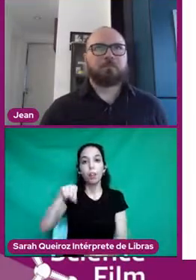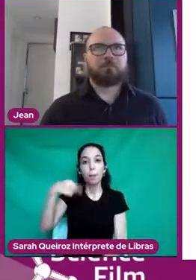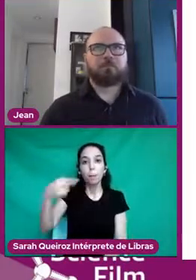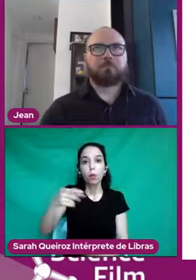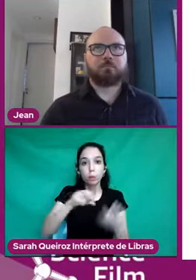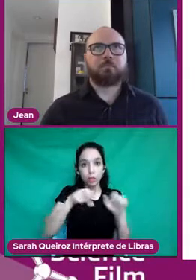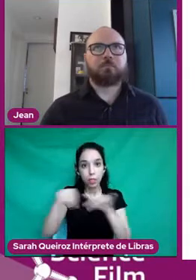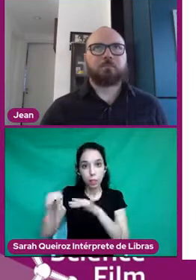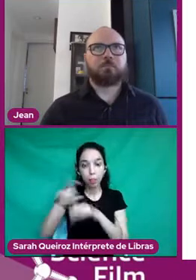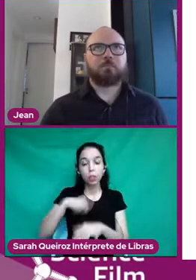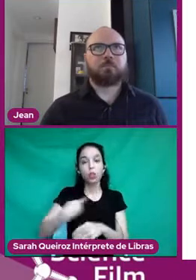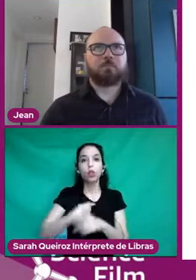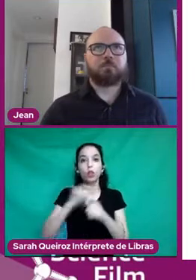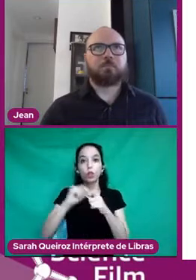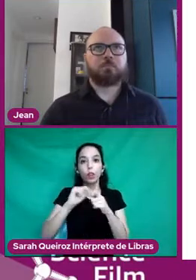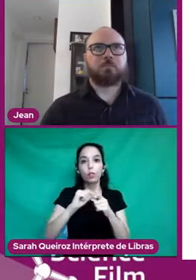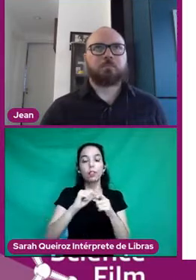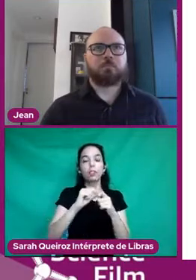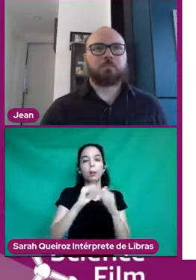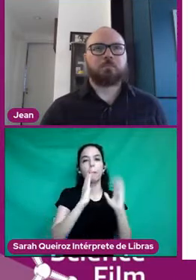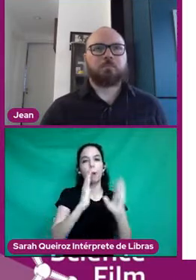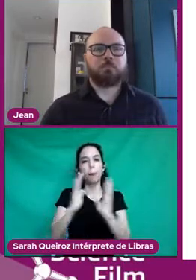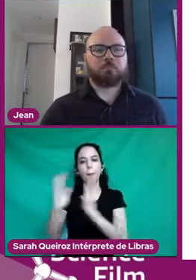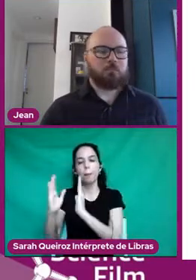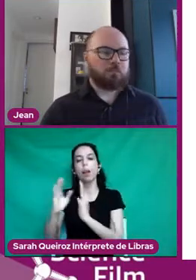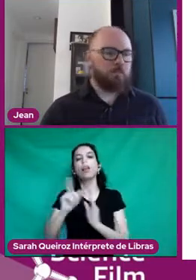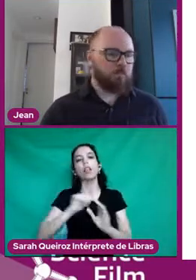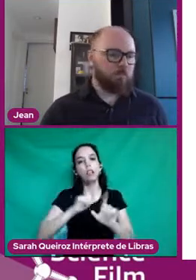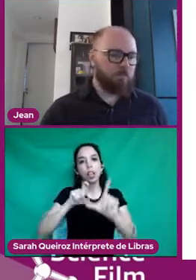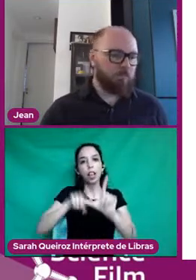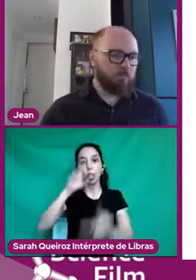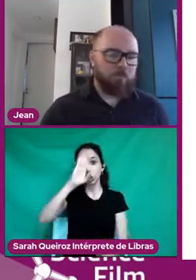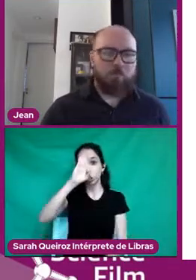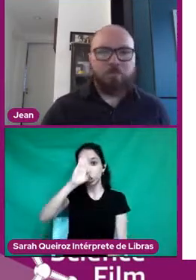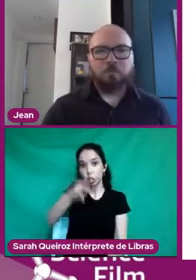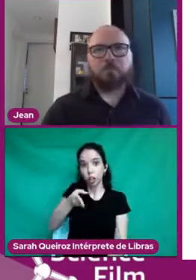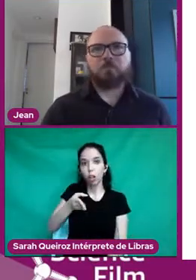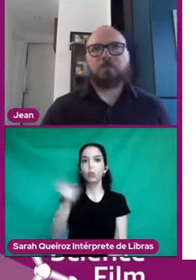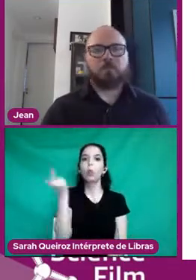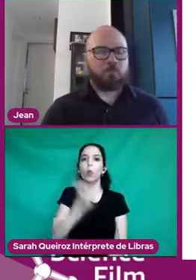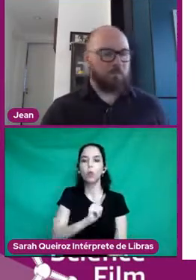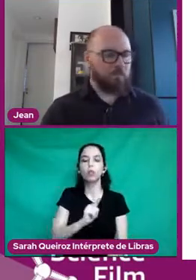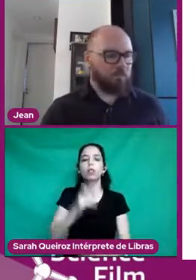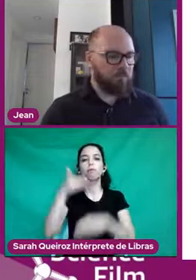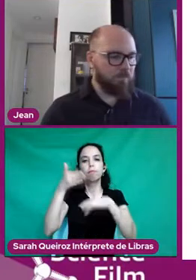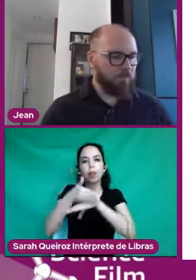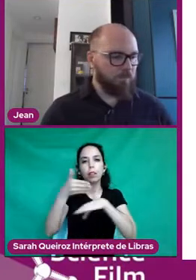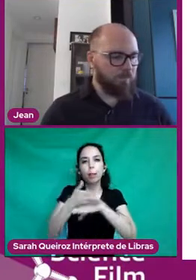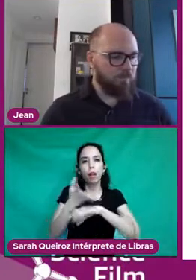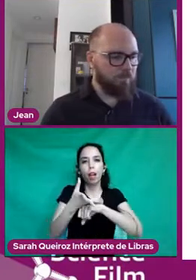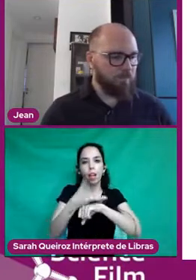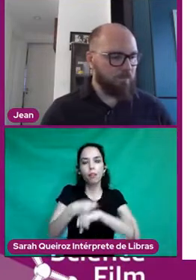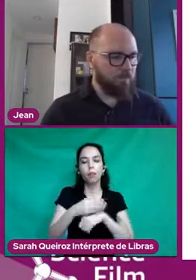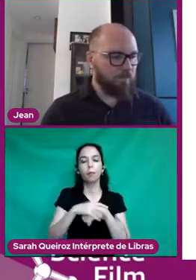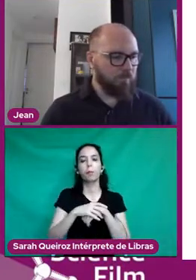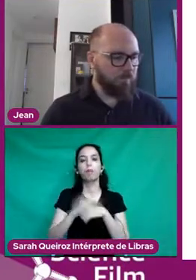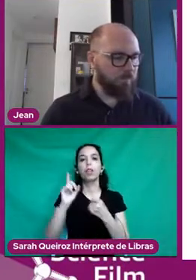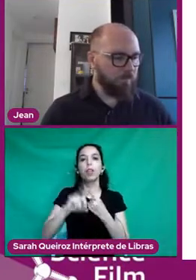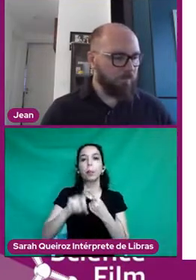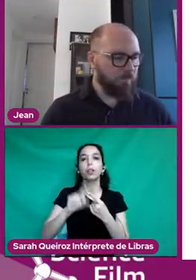as jornadas, vocês vão ter também aqui um link direto para os eventos das jornadas. Aqui, a gente já está disponibilizado